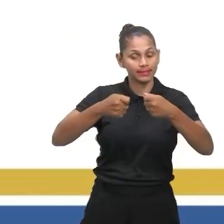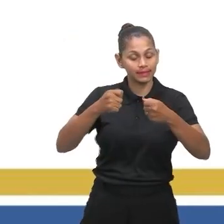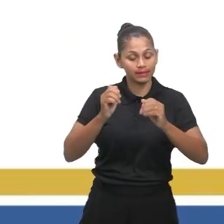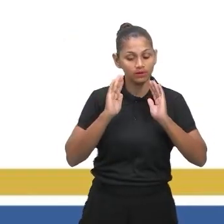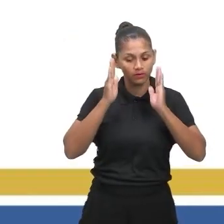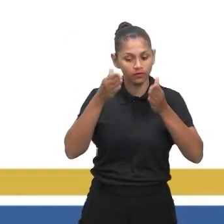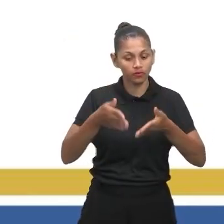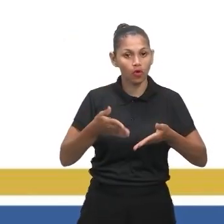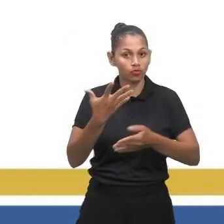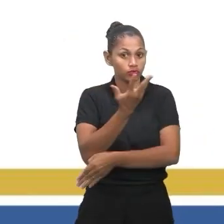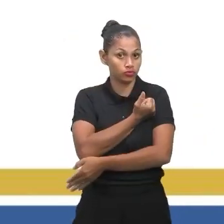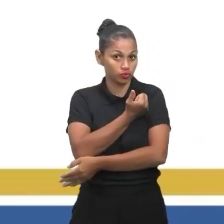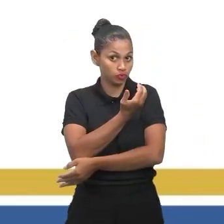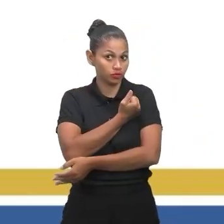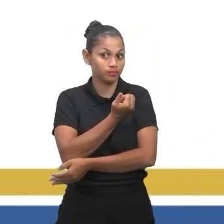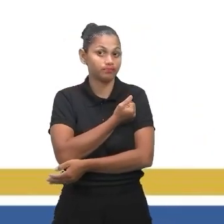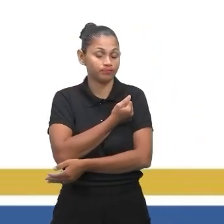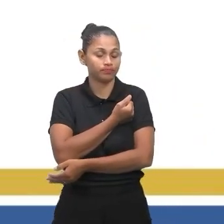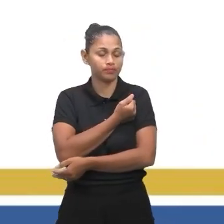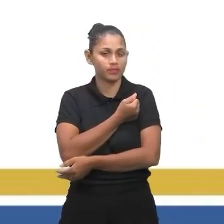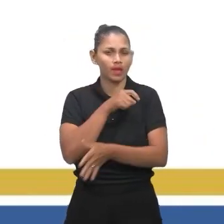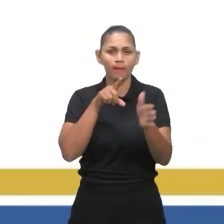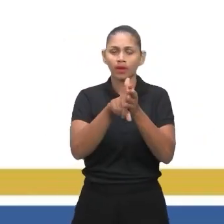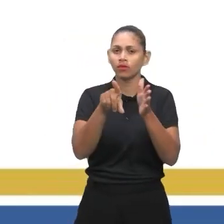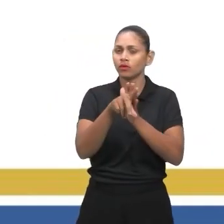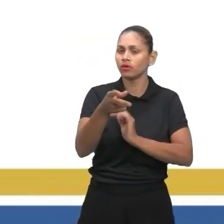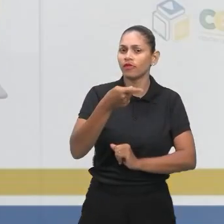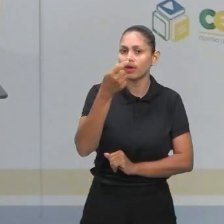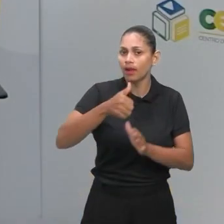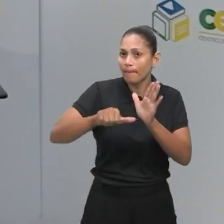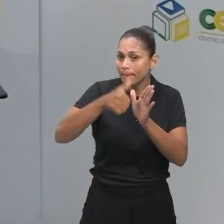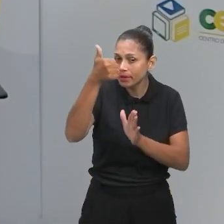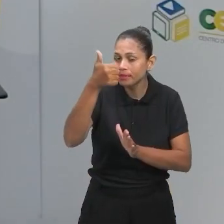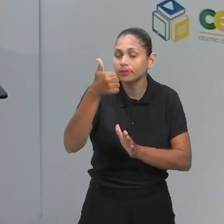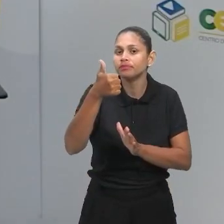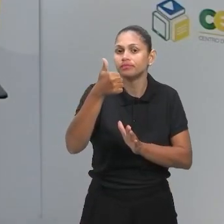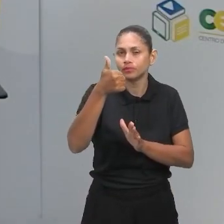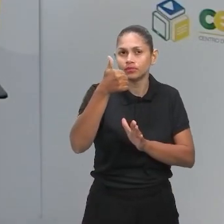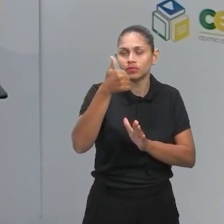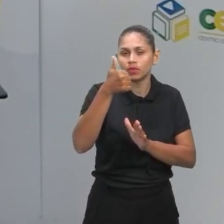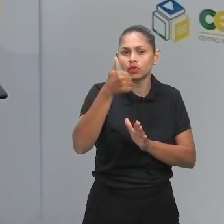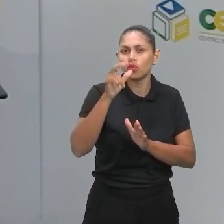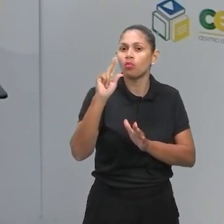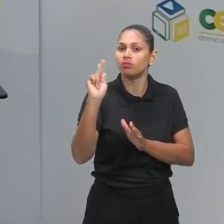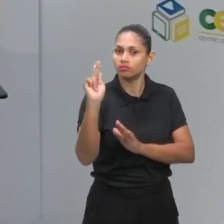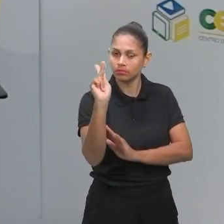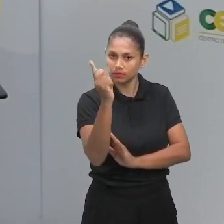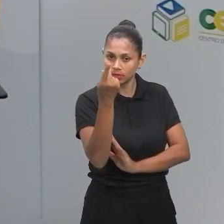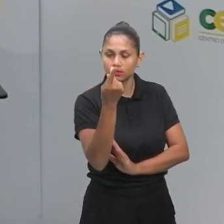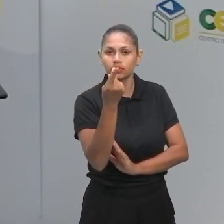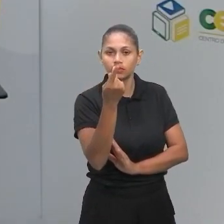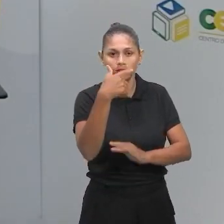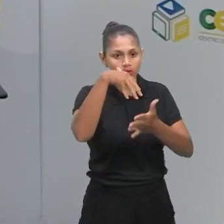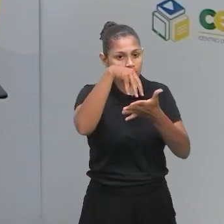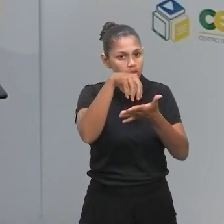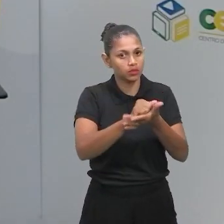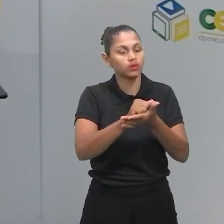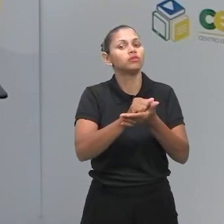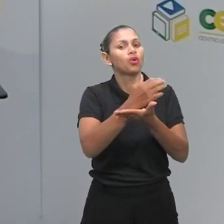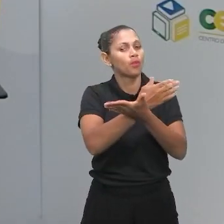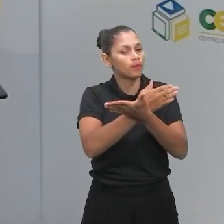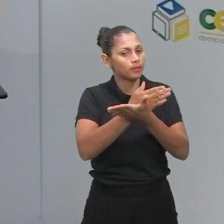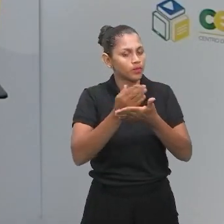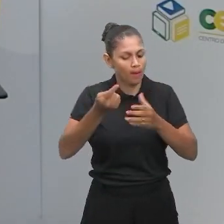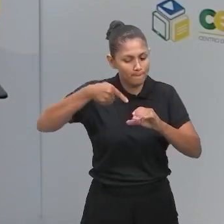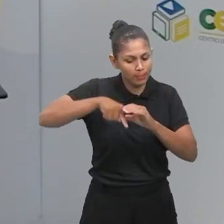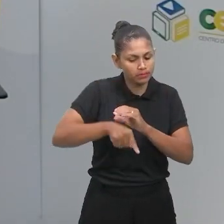O que a questão nos fala primeiramente? Ela diz que uma determinada hora H foi registrada e começou a ser registrada a profundidade